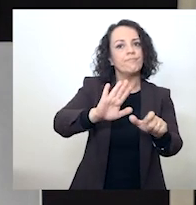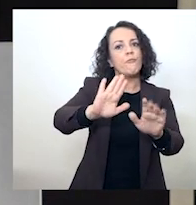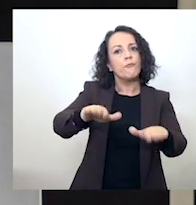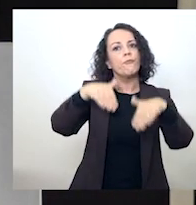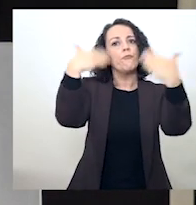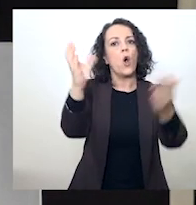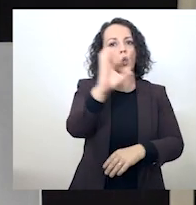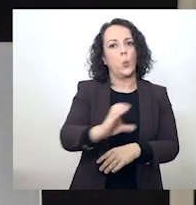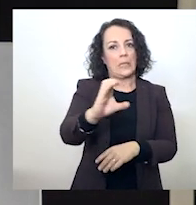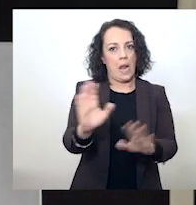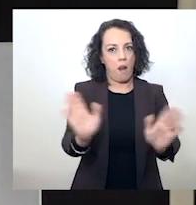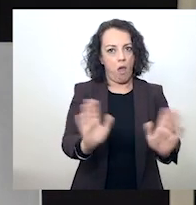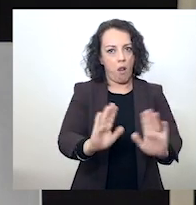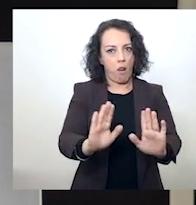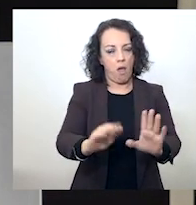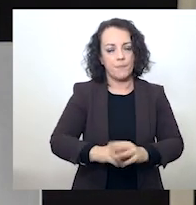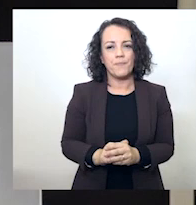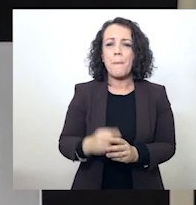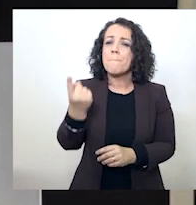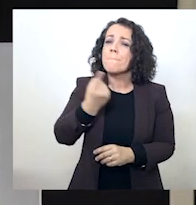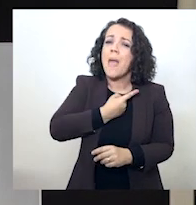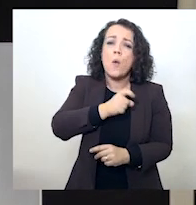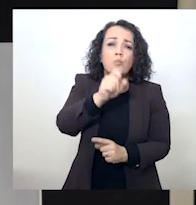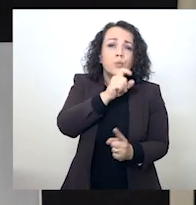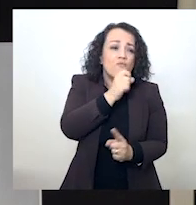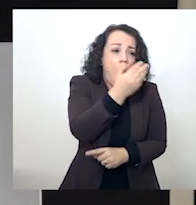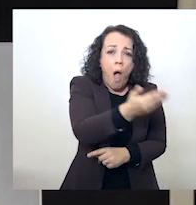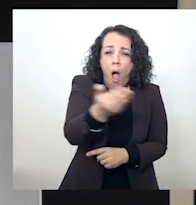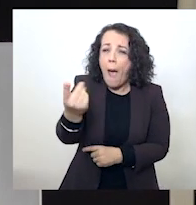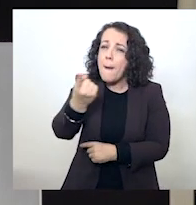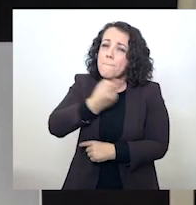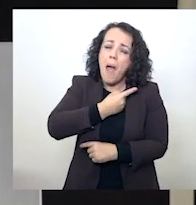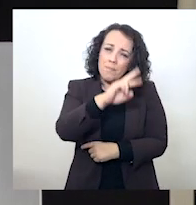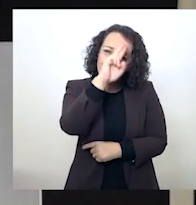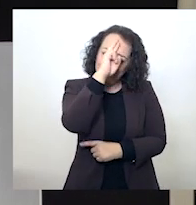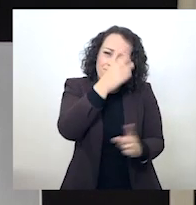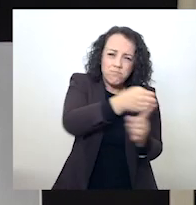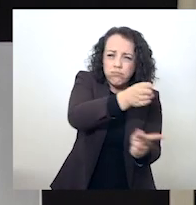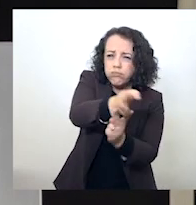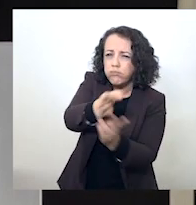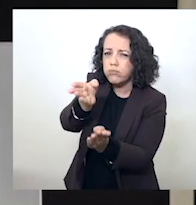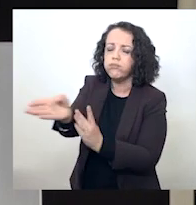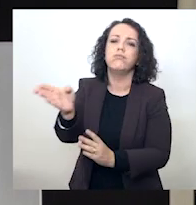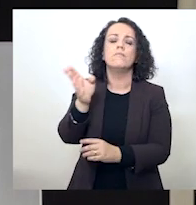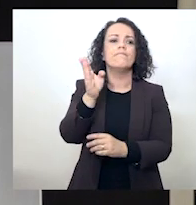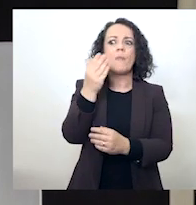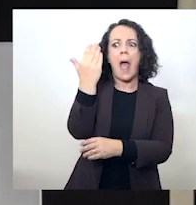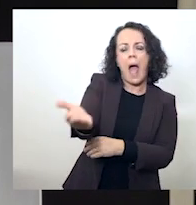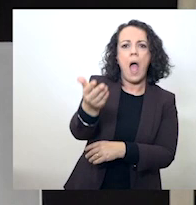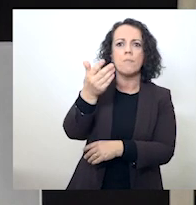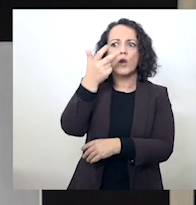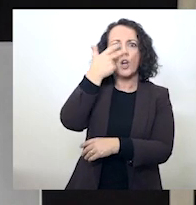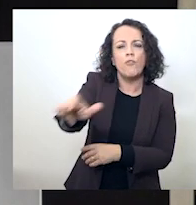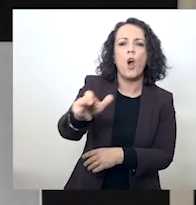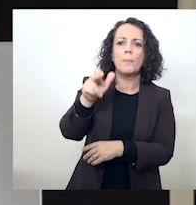continente. Temos de esgotar todas as hipóteses na capacidade de ter uma resposta em reformados reservistas,